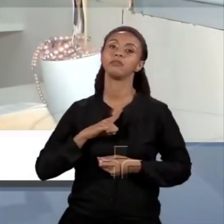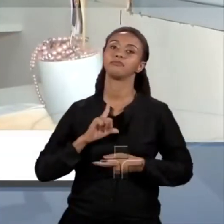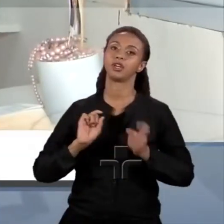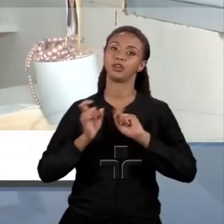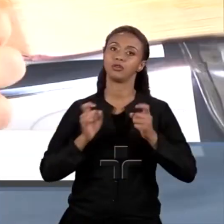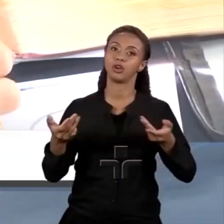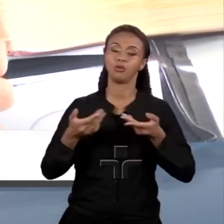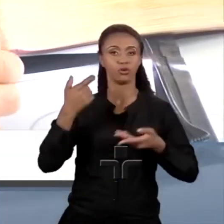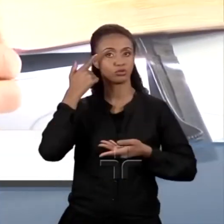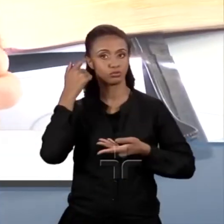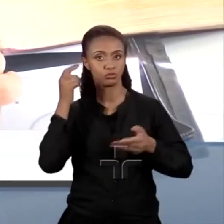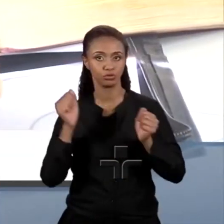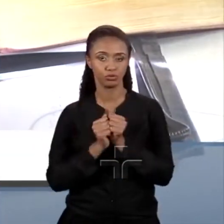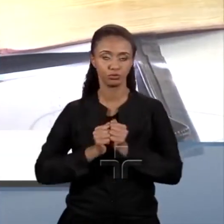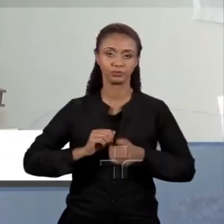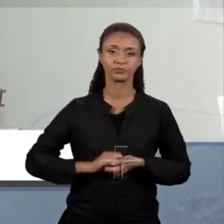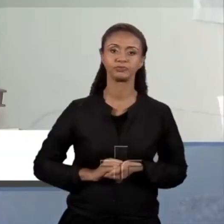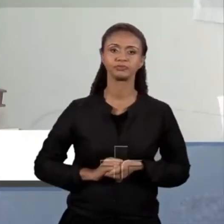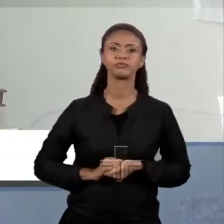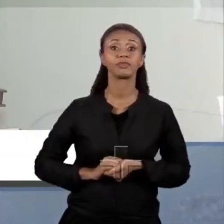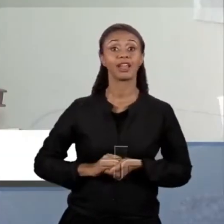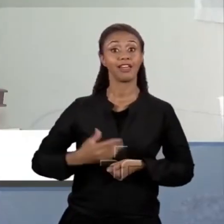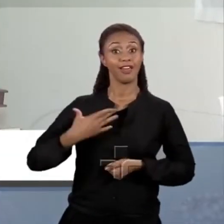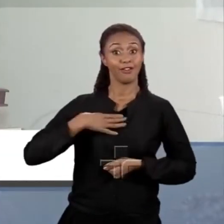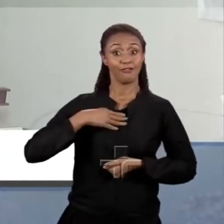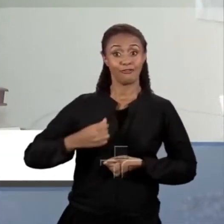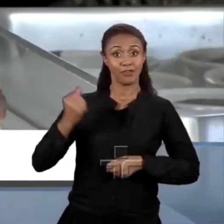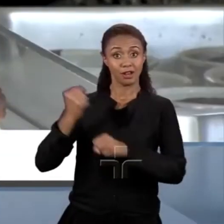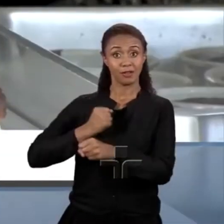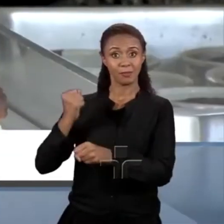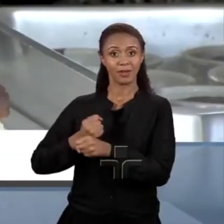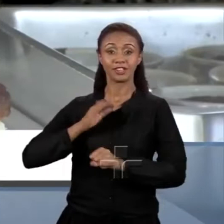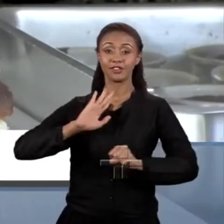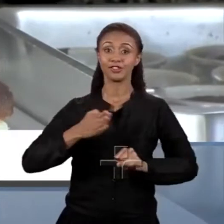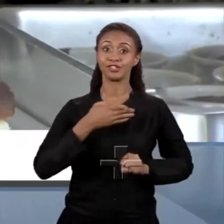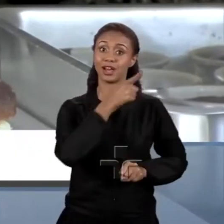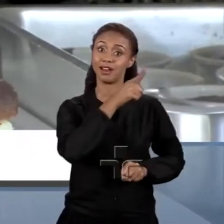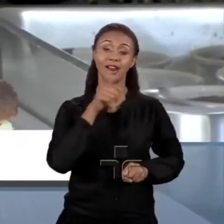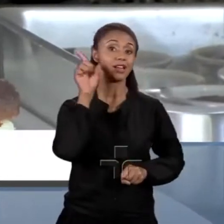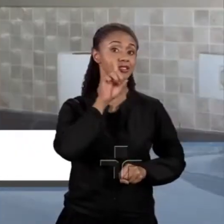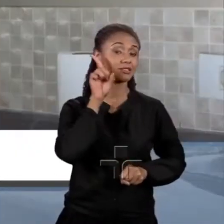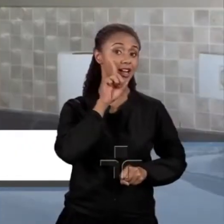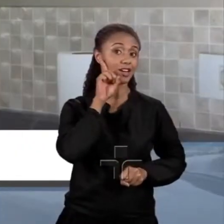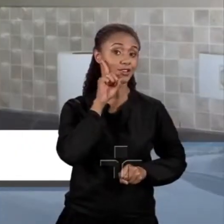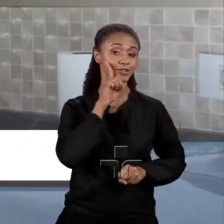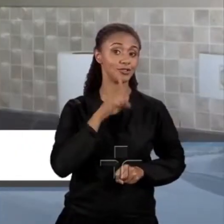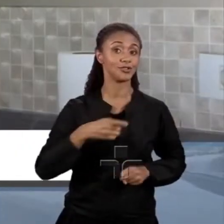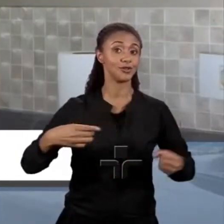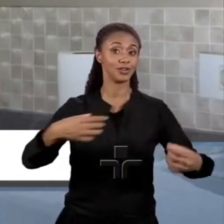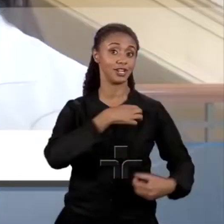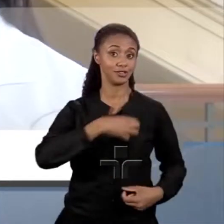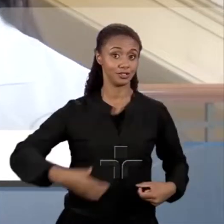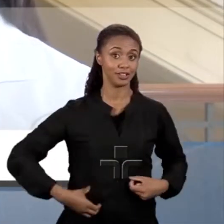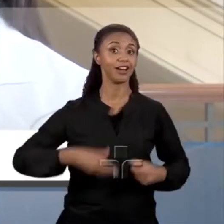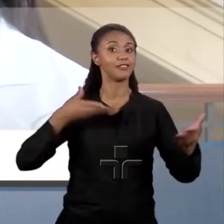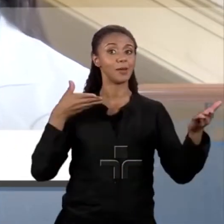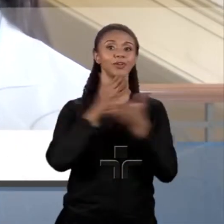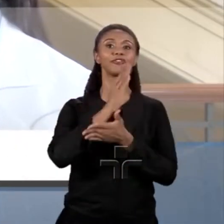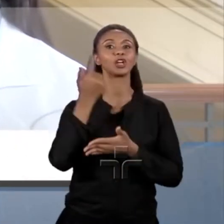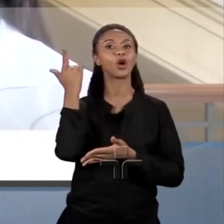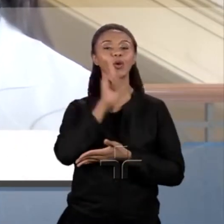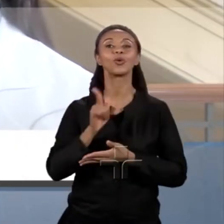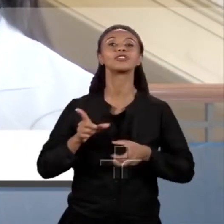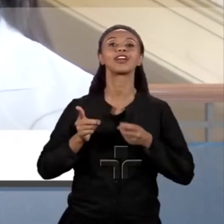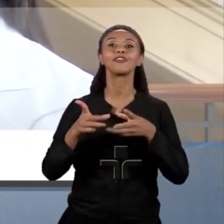Filha de pedreiro, aprovada na Universidade de Harvard, vende pão de mel para poder viajar. Eu acredito